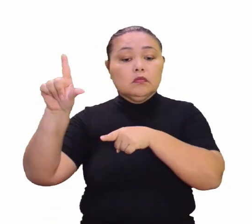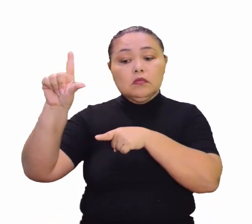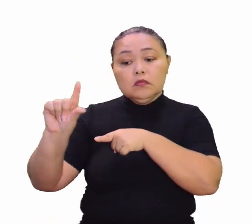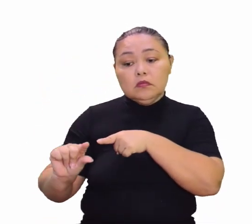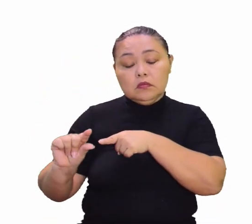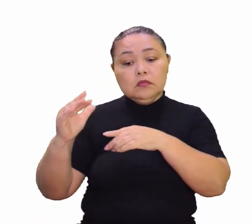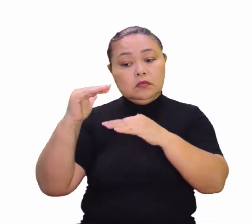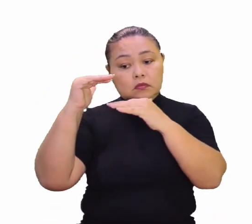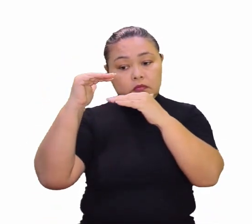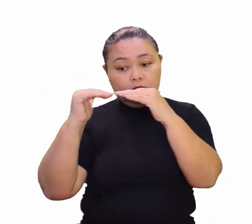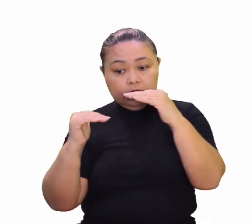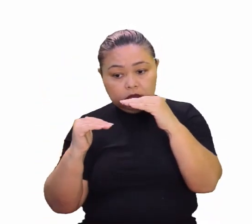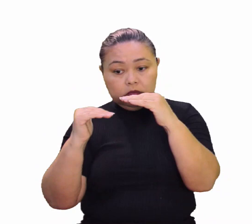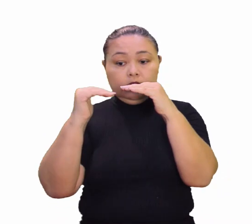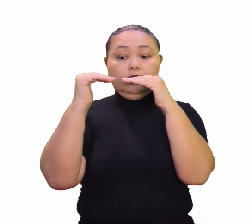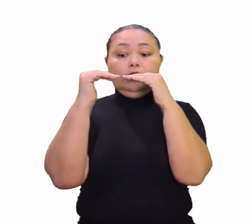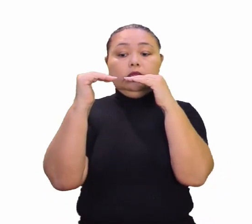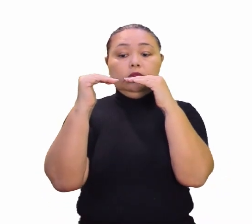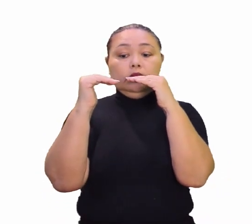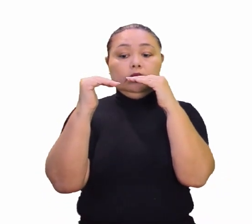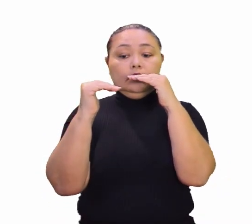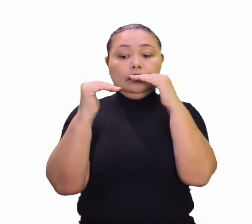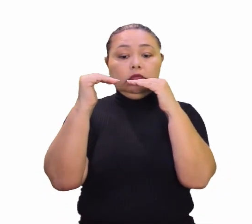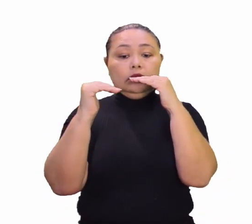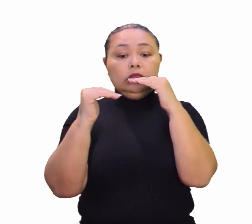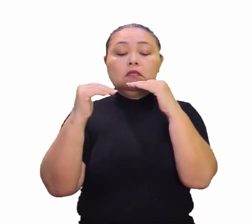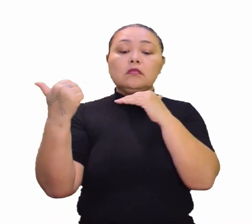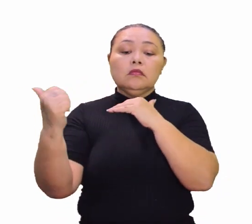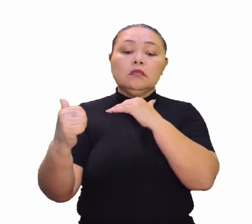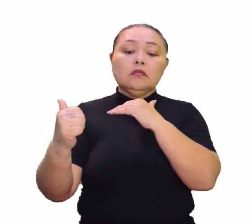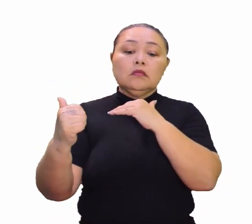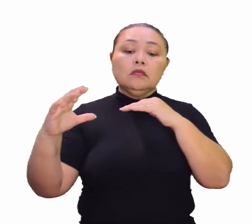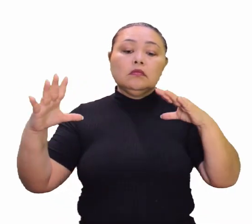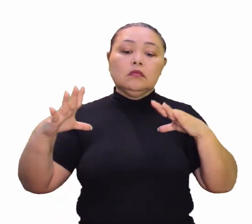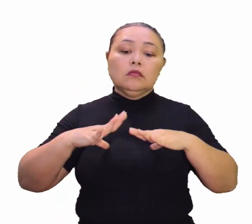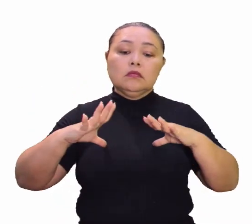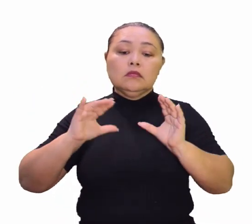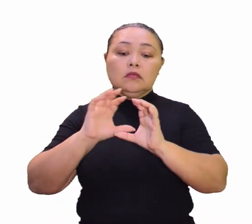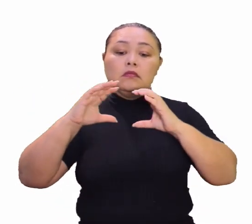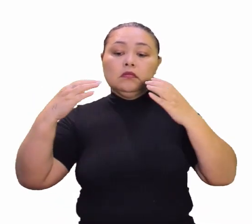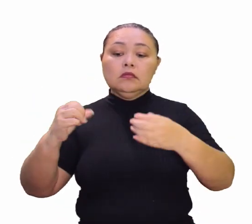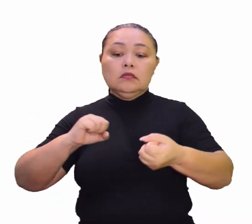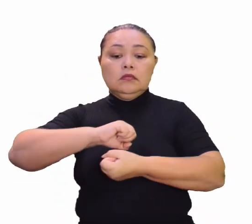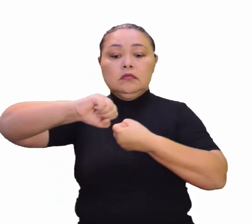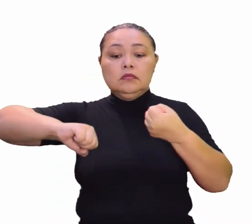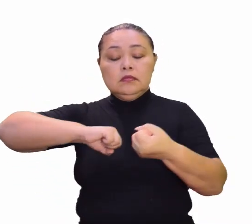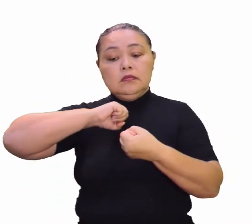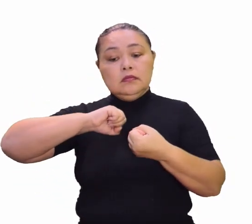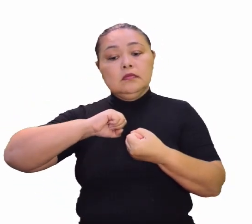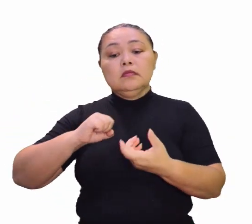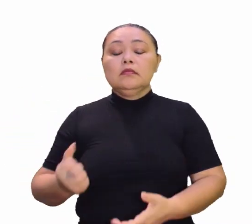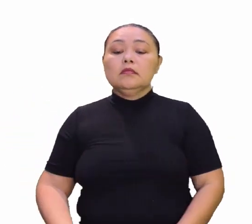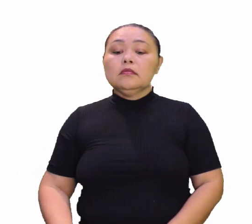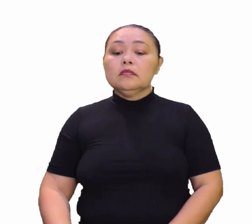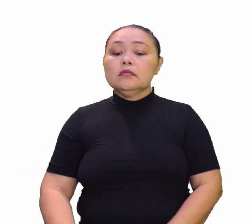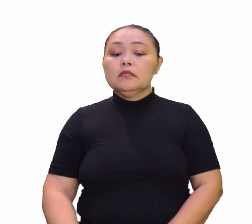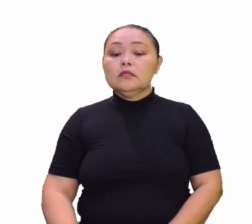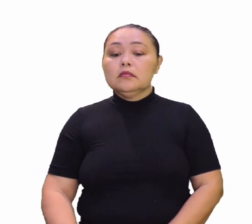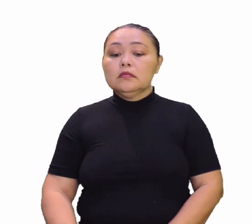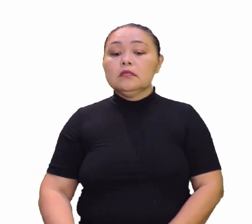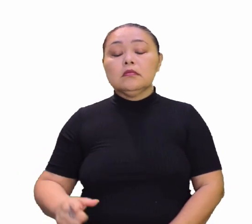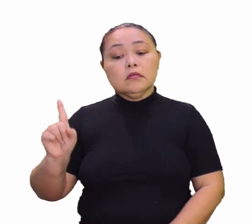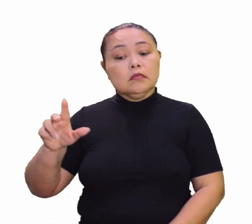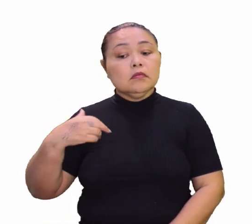Dez, redução das desigualdades. Onze, cidades e comunidades sustentáveis. É isso aí,